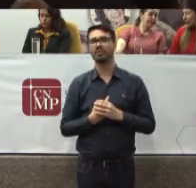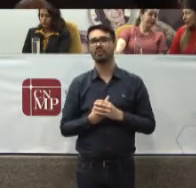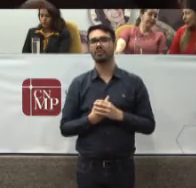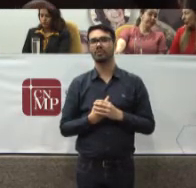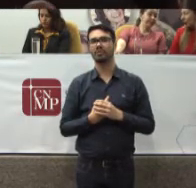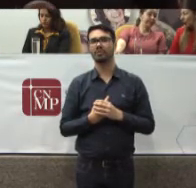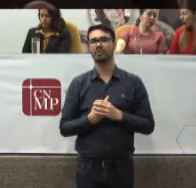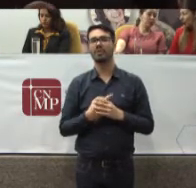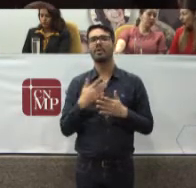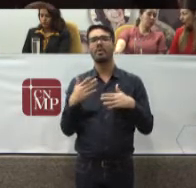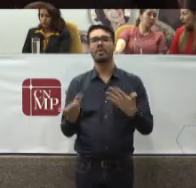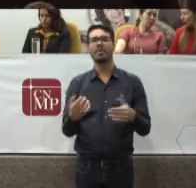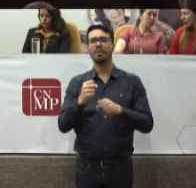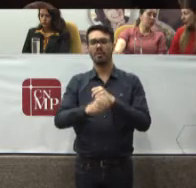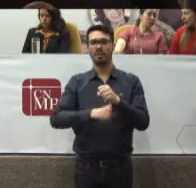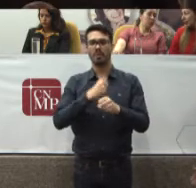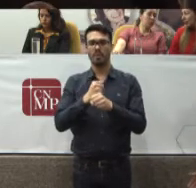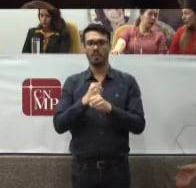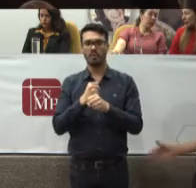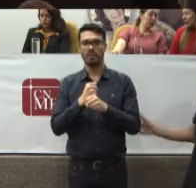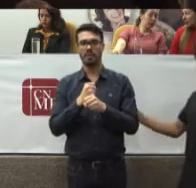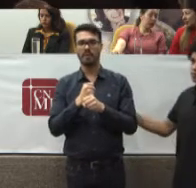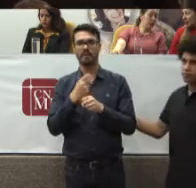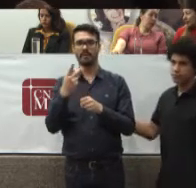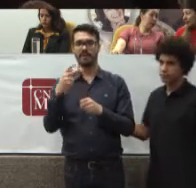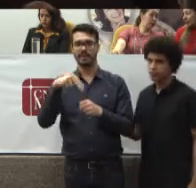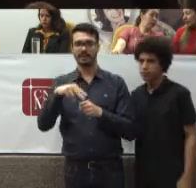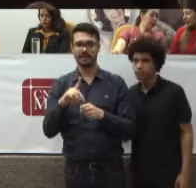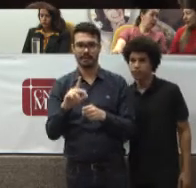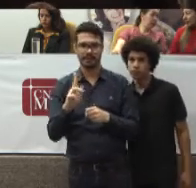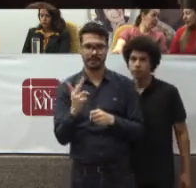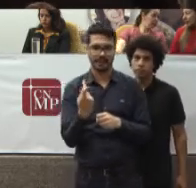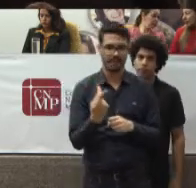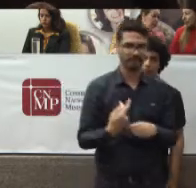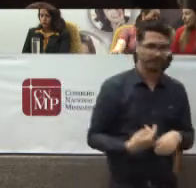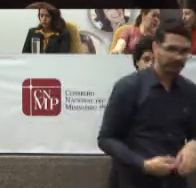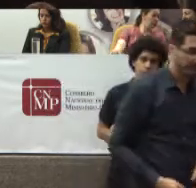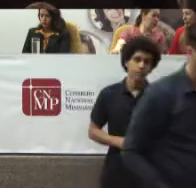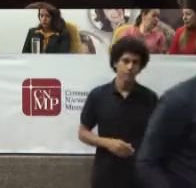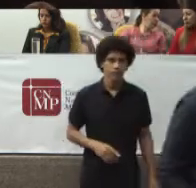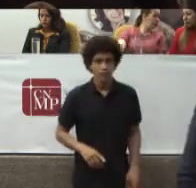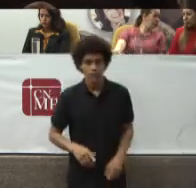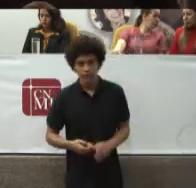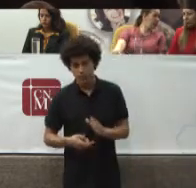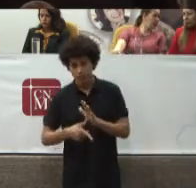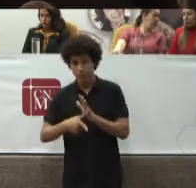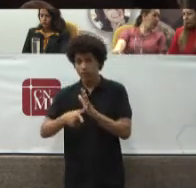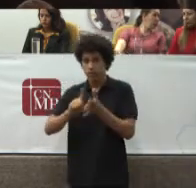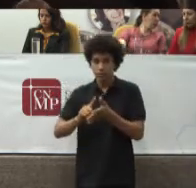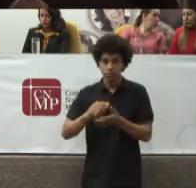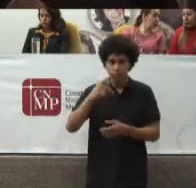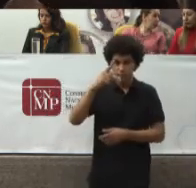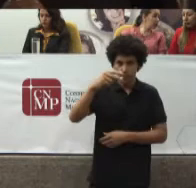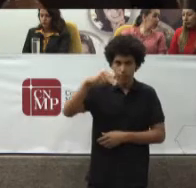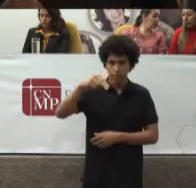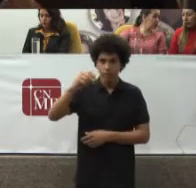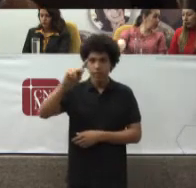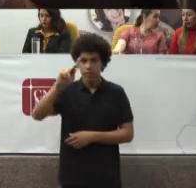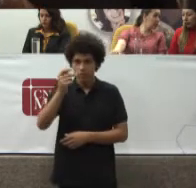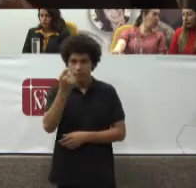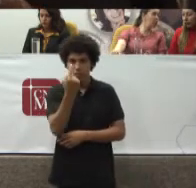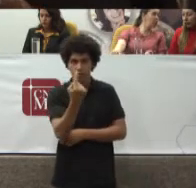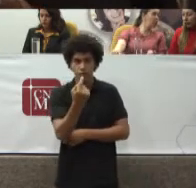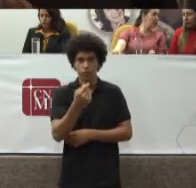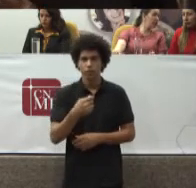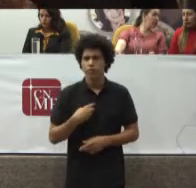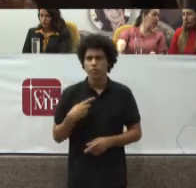Qual ano Você clicou Do PNDH1 Ano 2000 Isto Antes do PNDH1 Foram